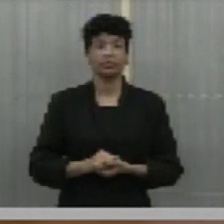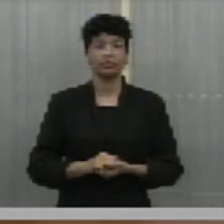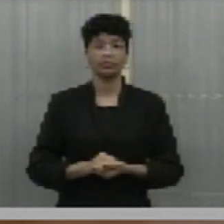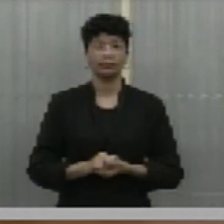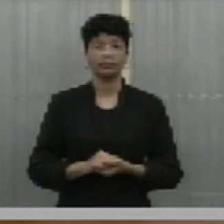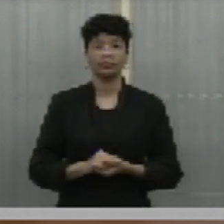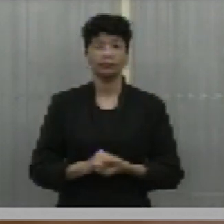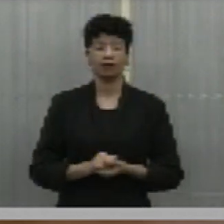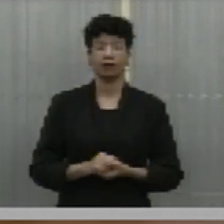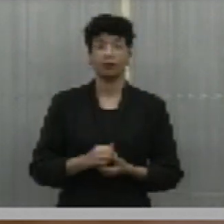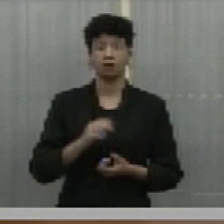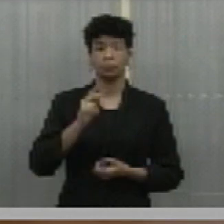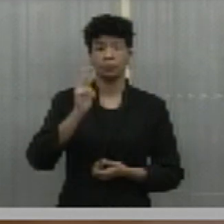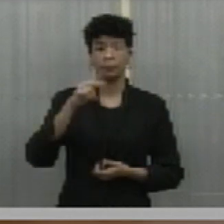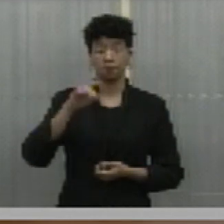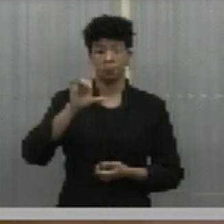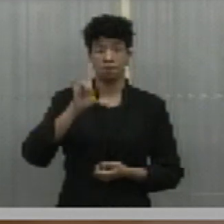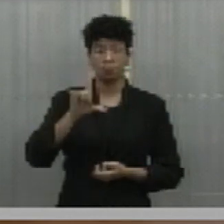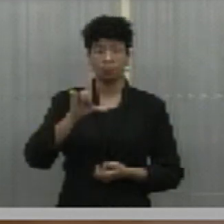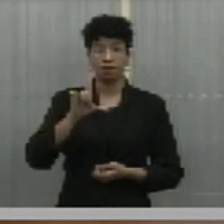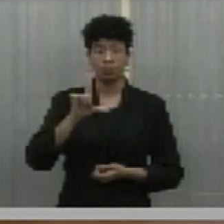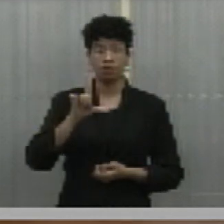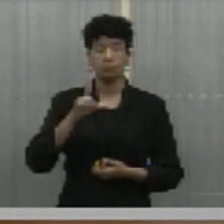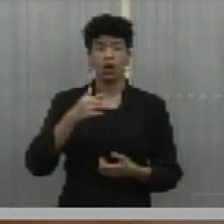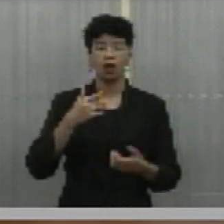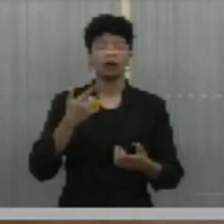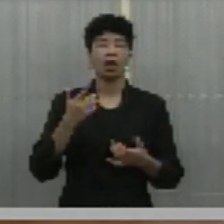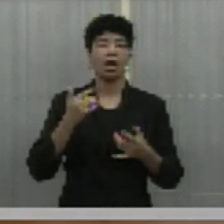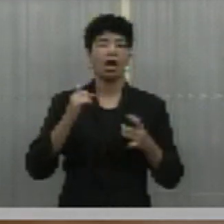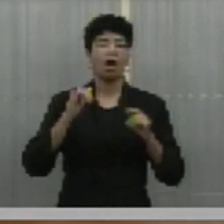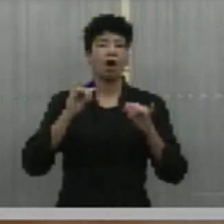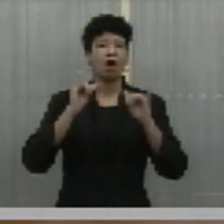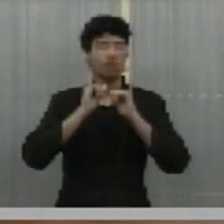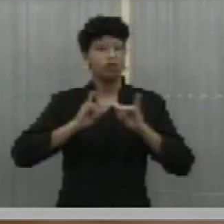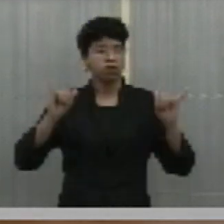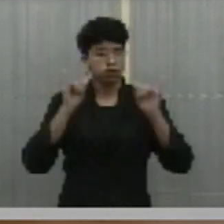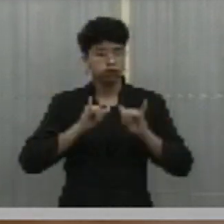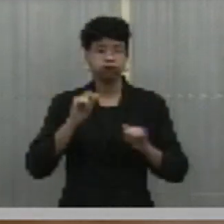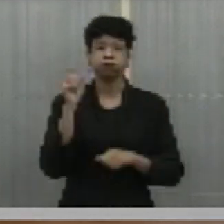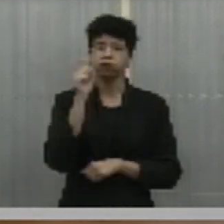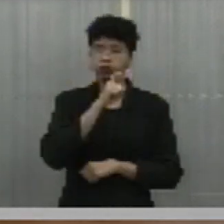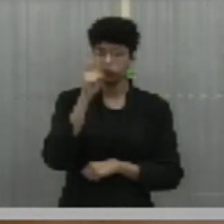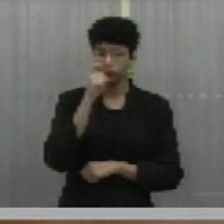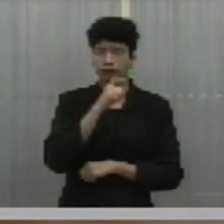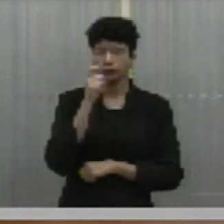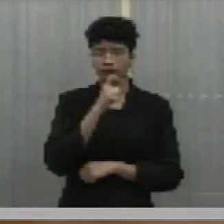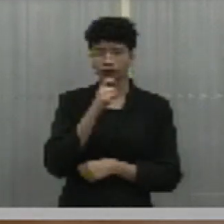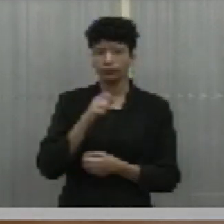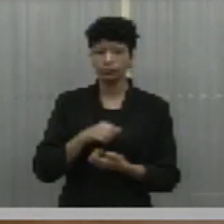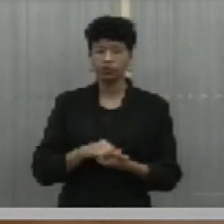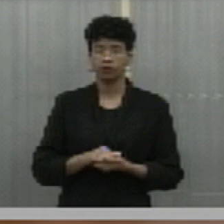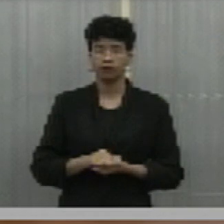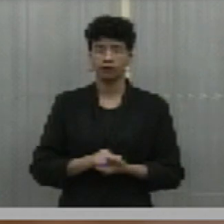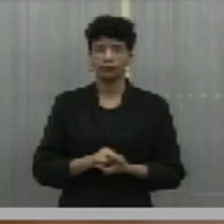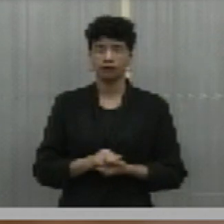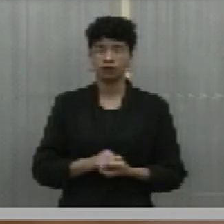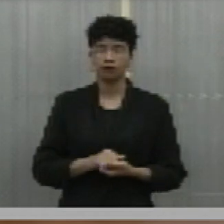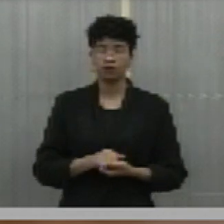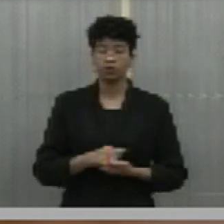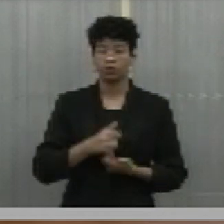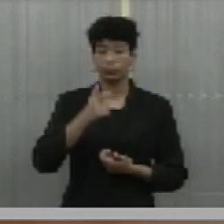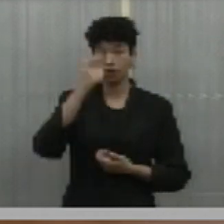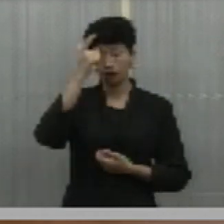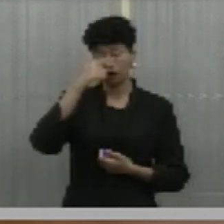do PL das fake das fake news. Eu acho que nós, inclusive,